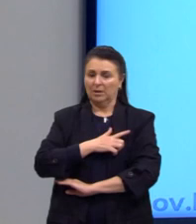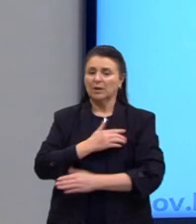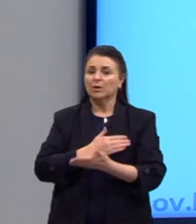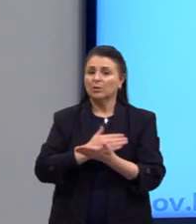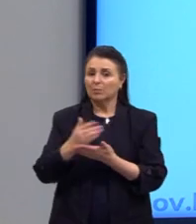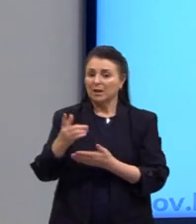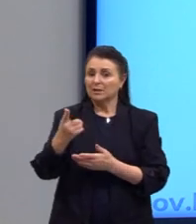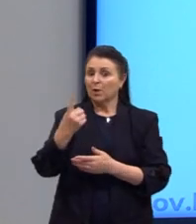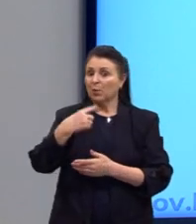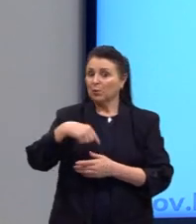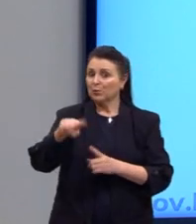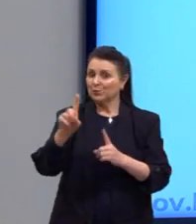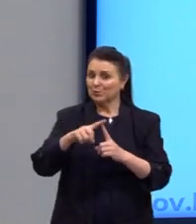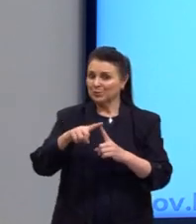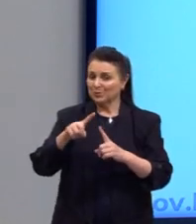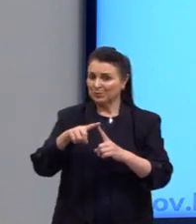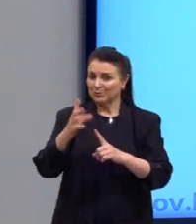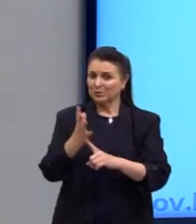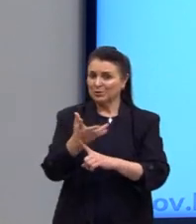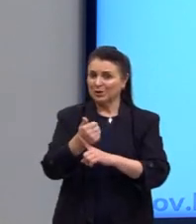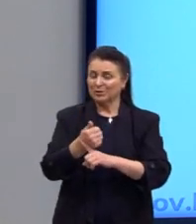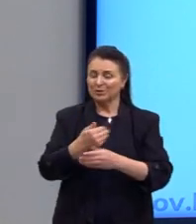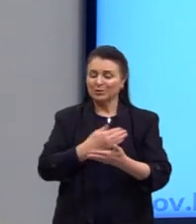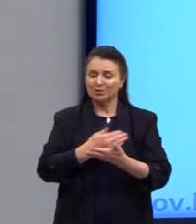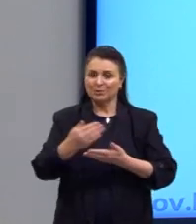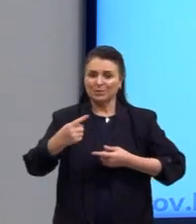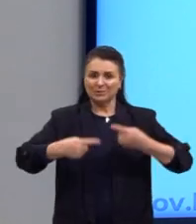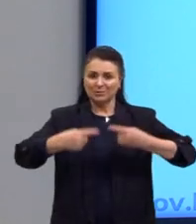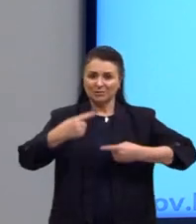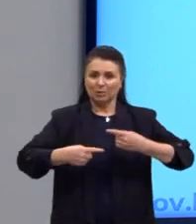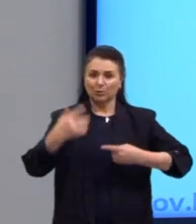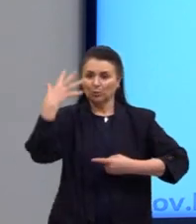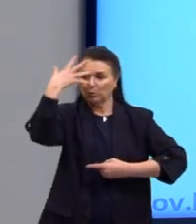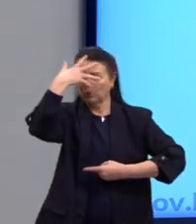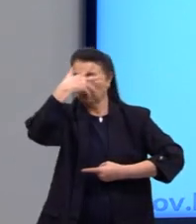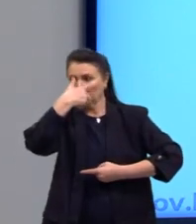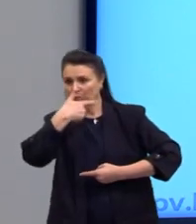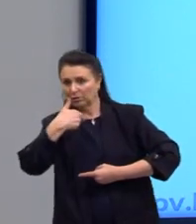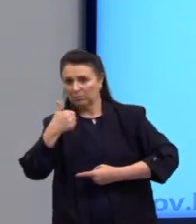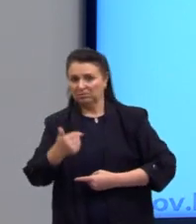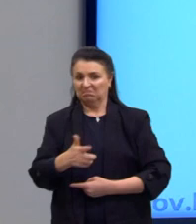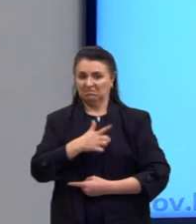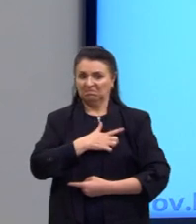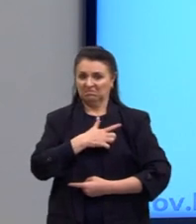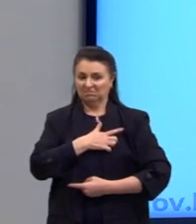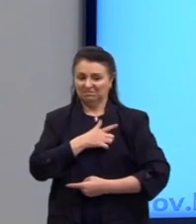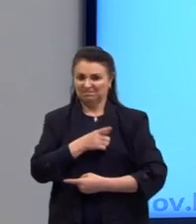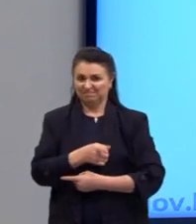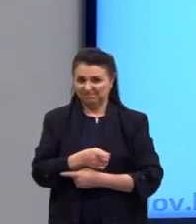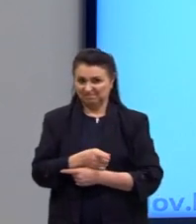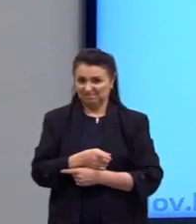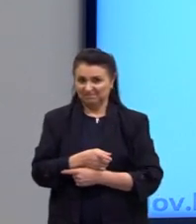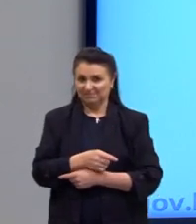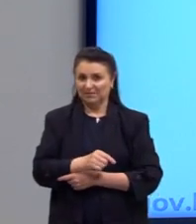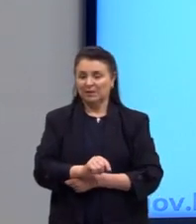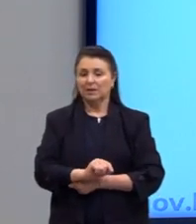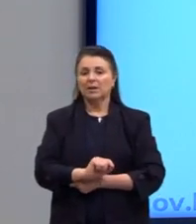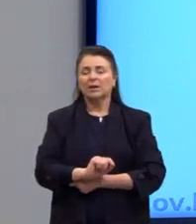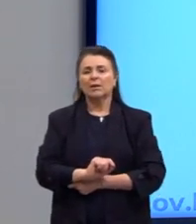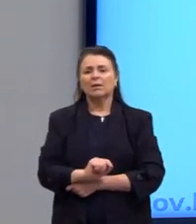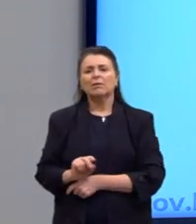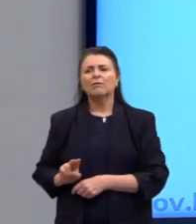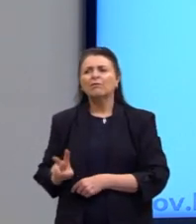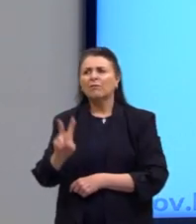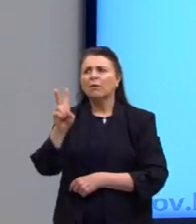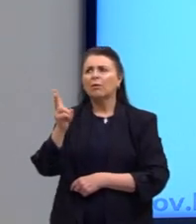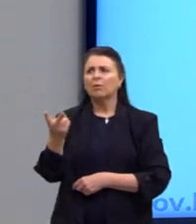formas de arte, que começa essa discussão do belo e do feio. Então, aqui nós vamos ver alguns, o que tem valor objetivo,